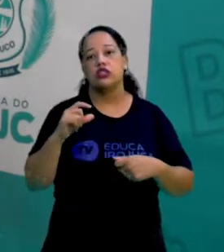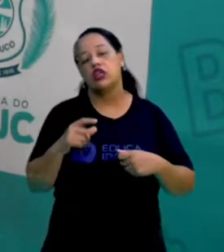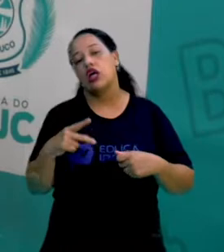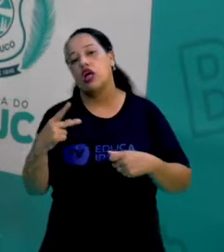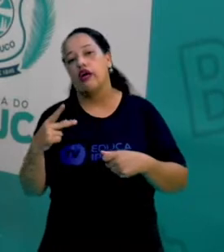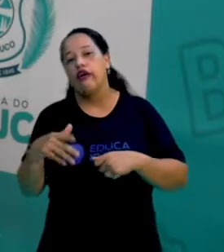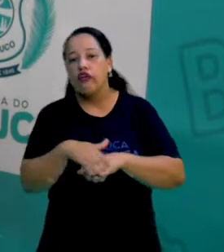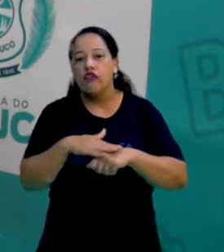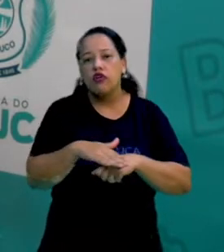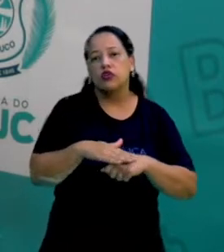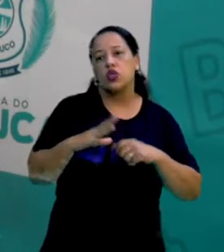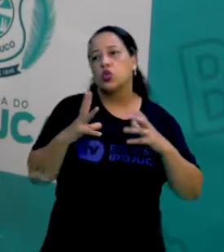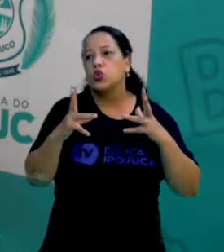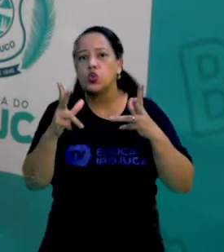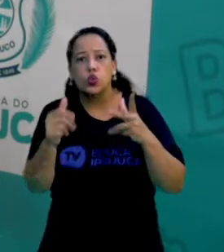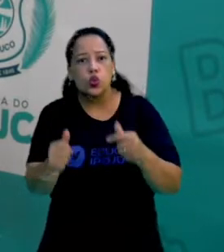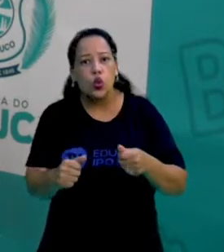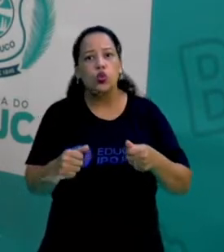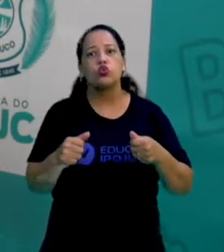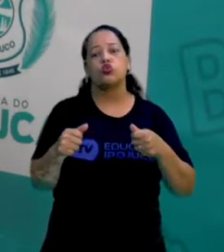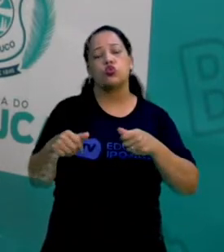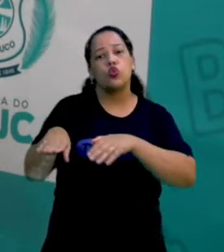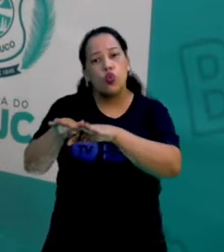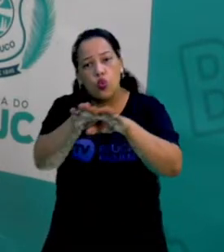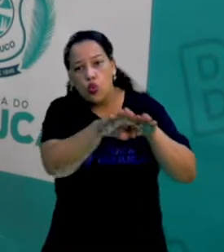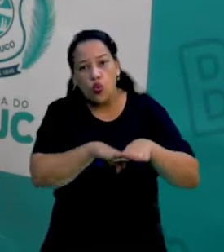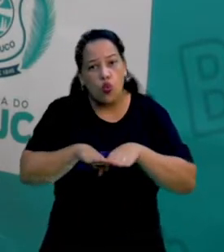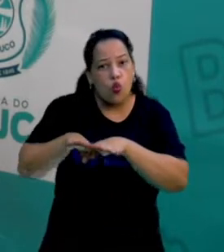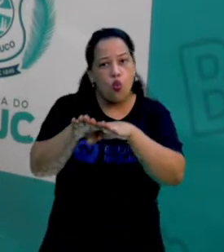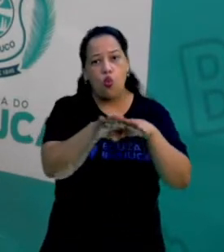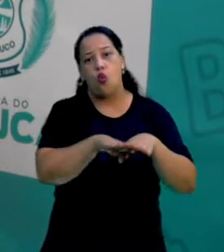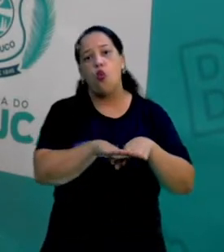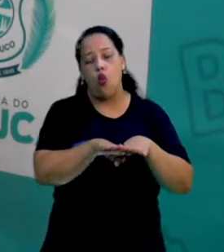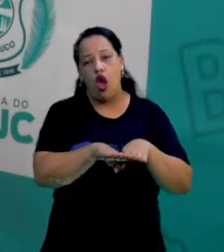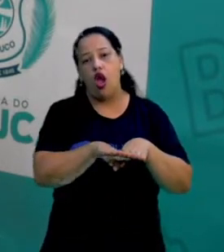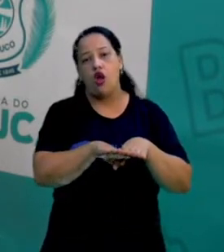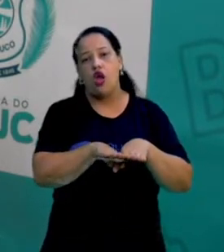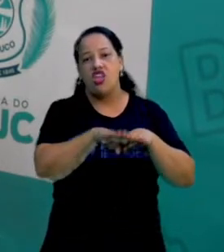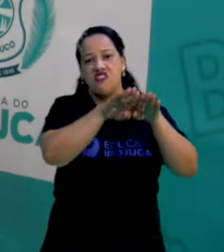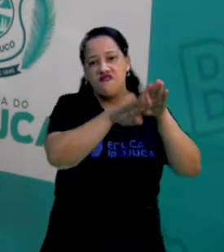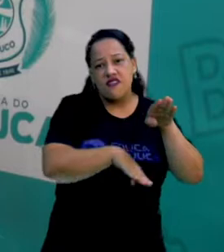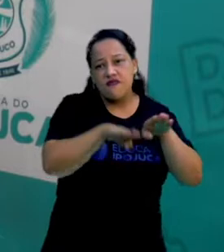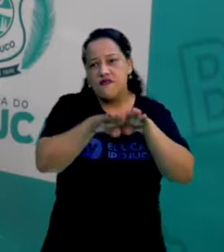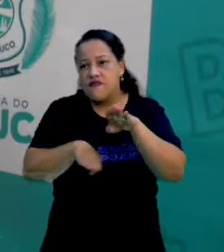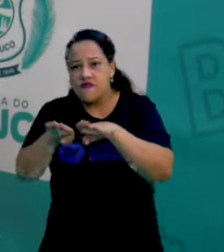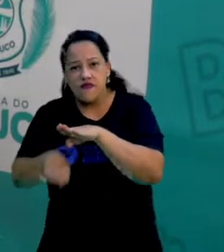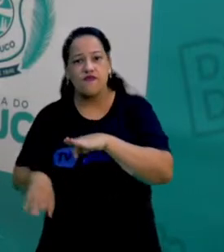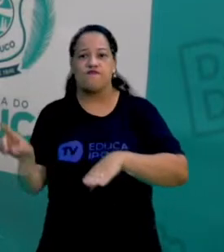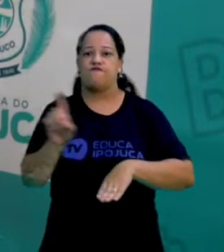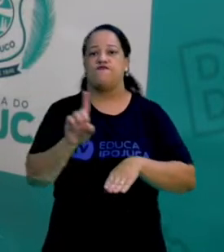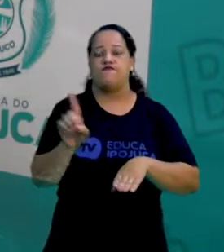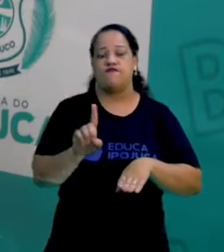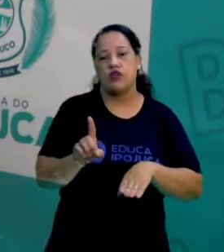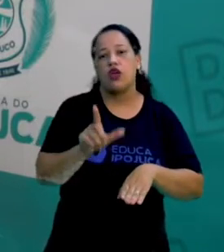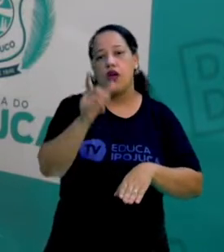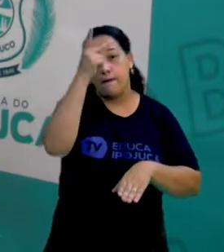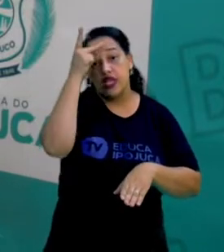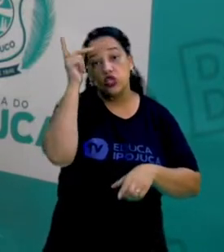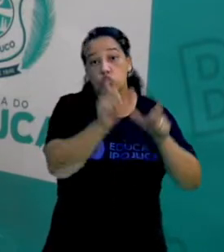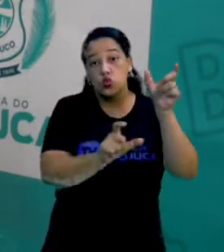distinguir a questão de diferenciação entre as pessoas, principalmente